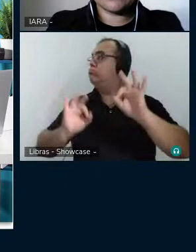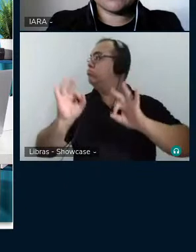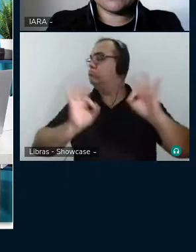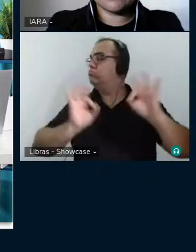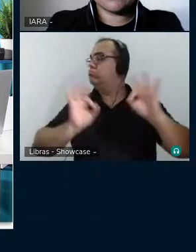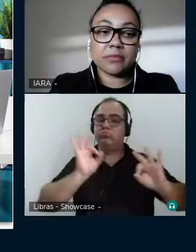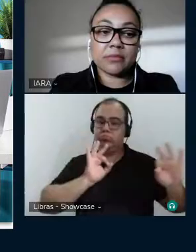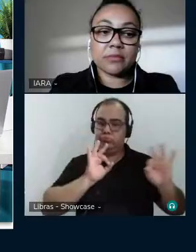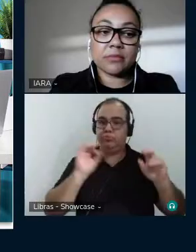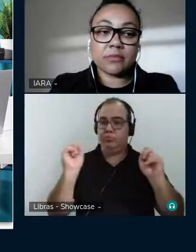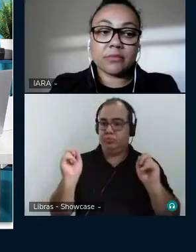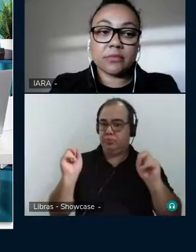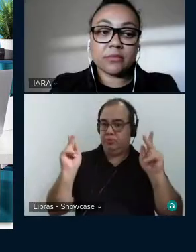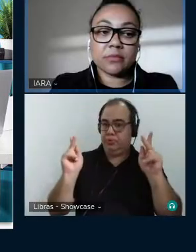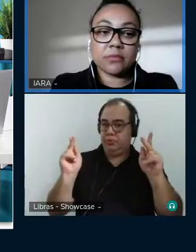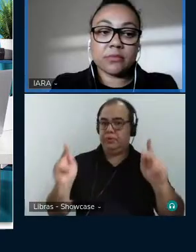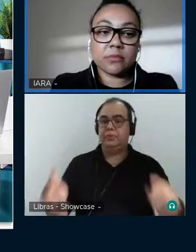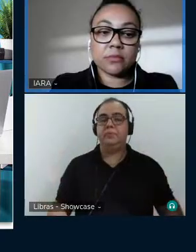Obrigada.